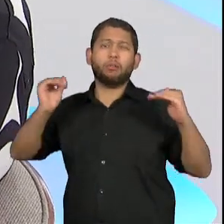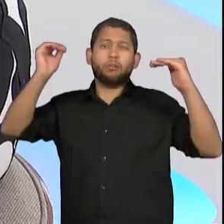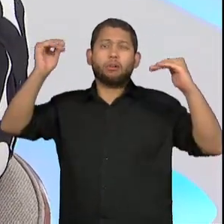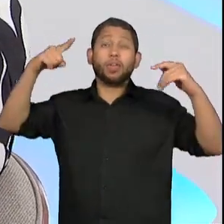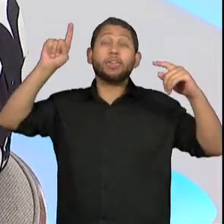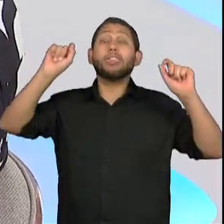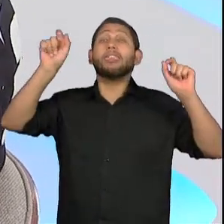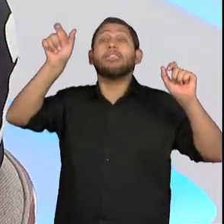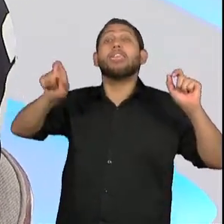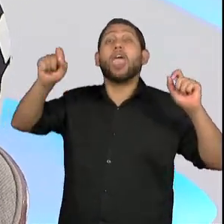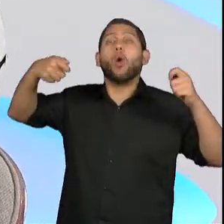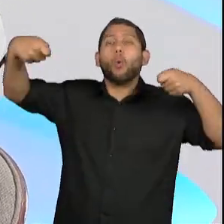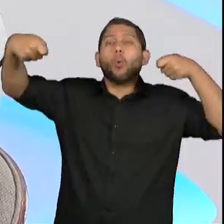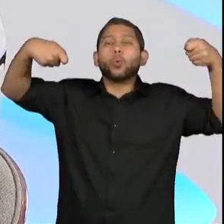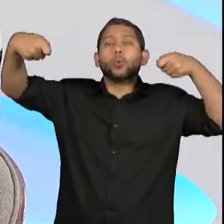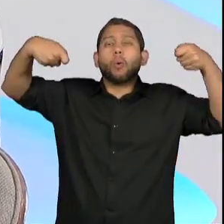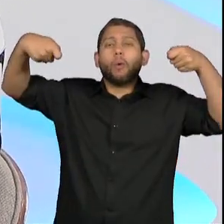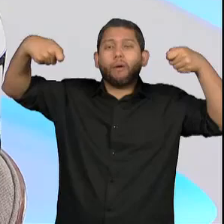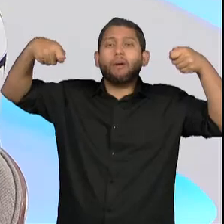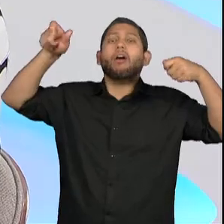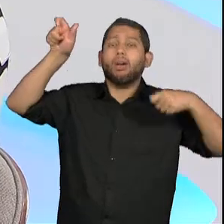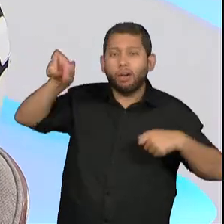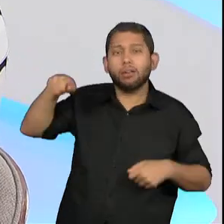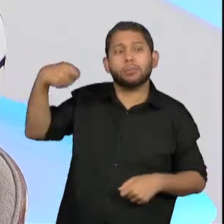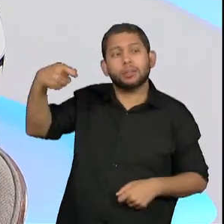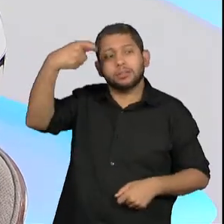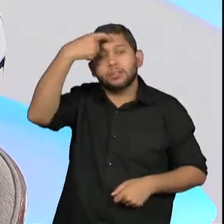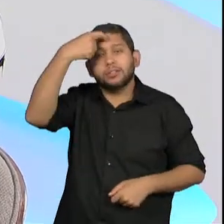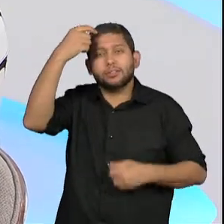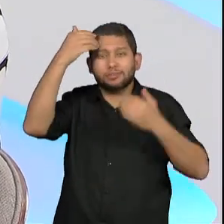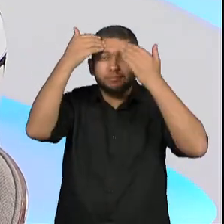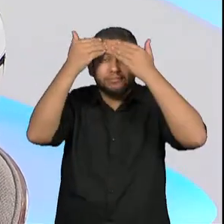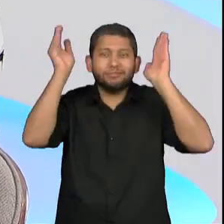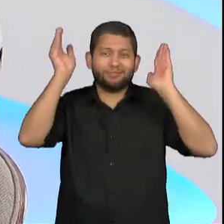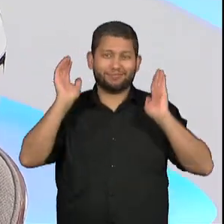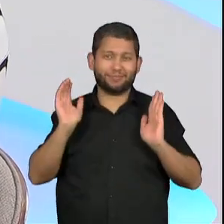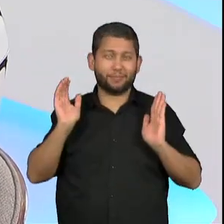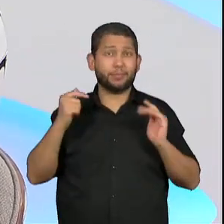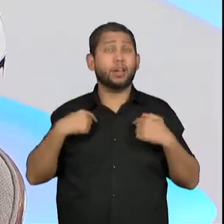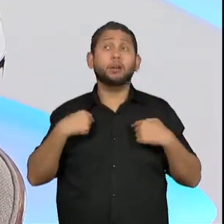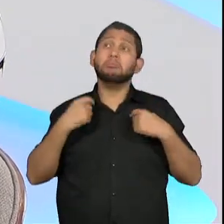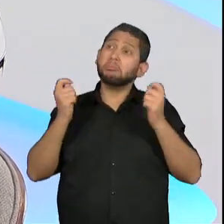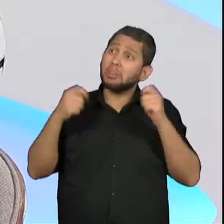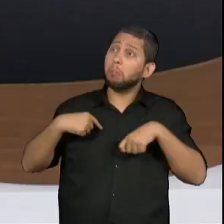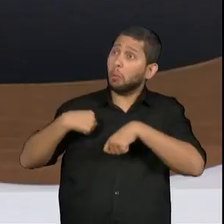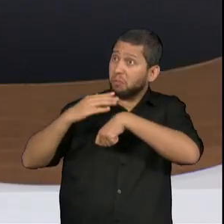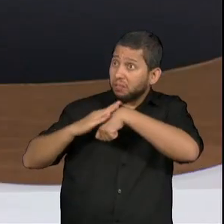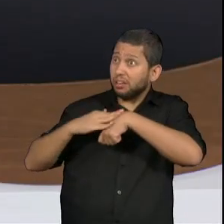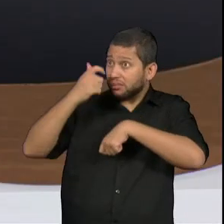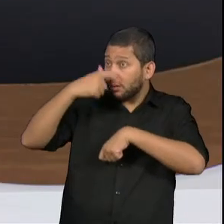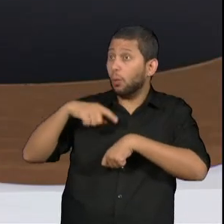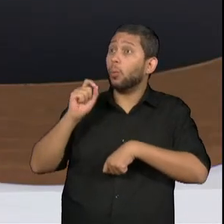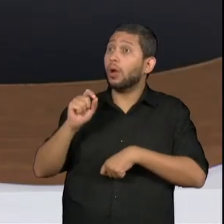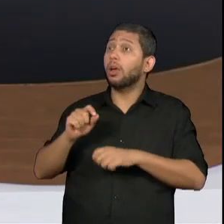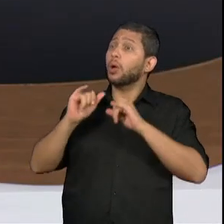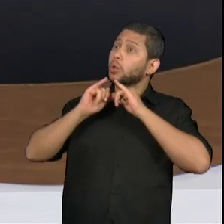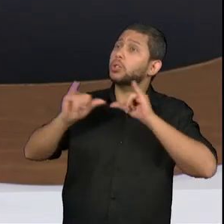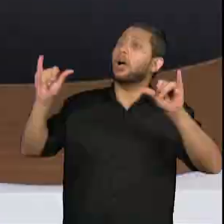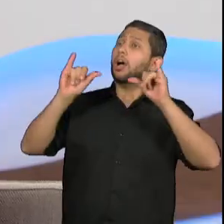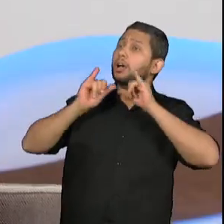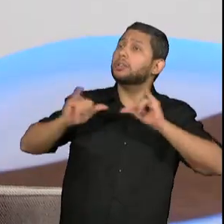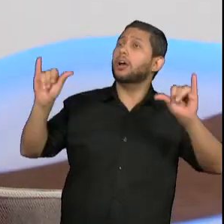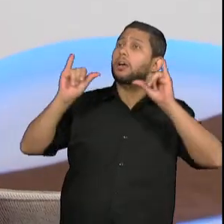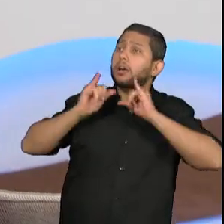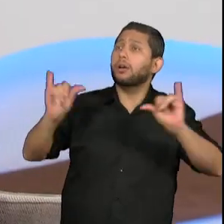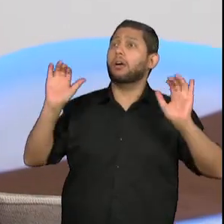tenha esse entendimento. O que eu posso fazer, o que eu acho que tento fazer, é chamar a atenção para